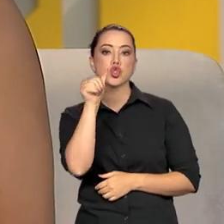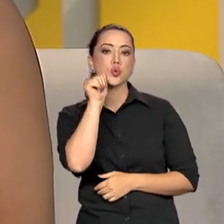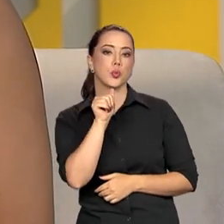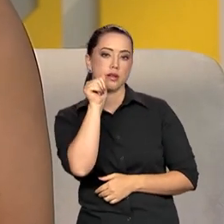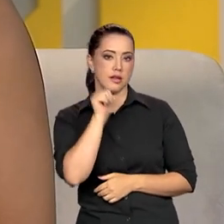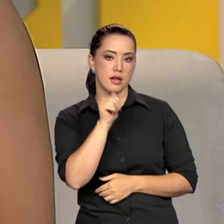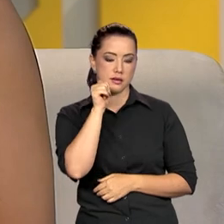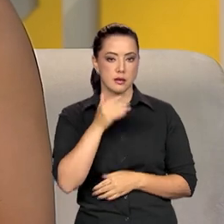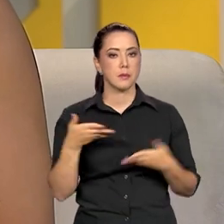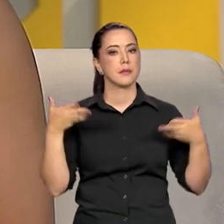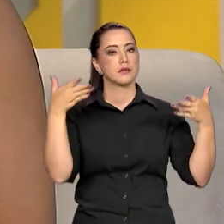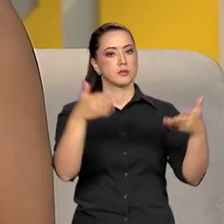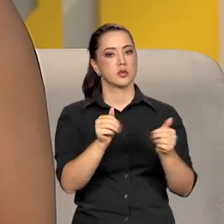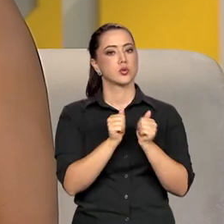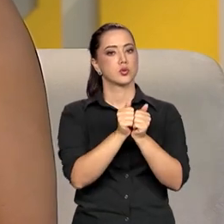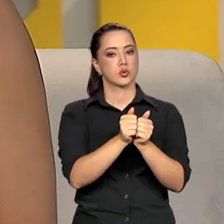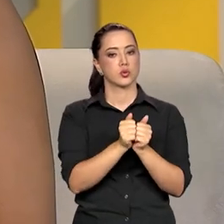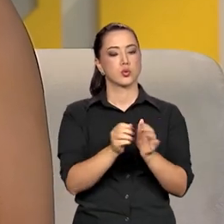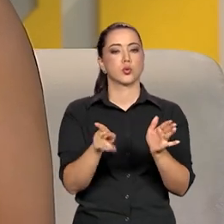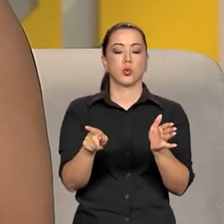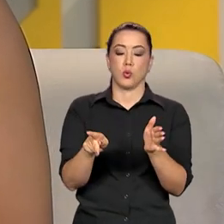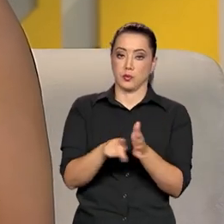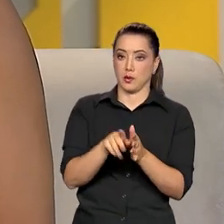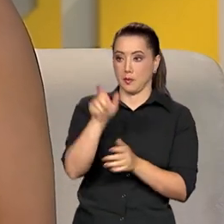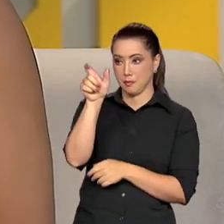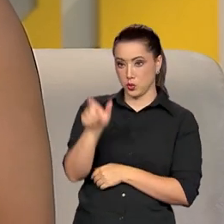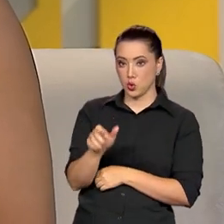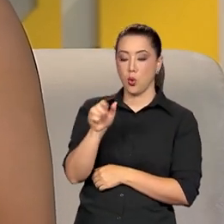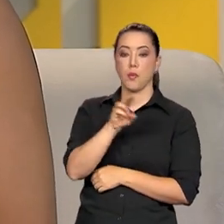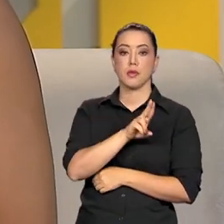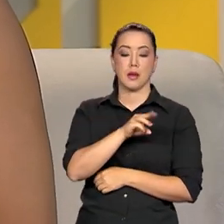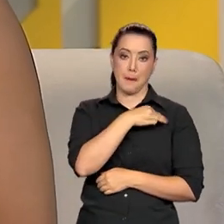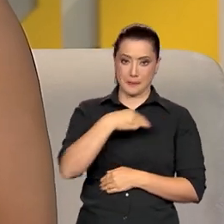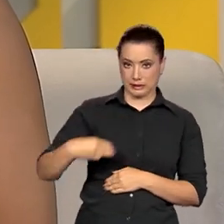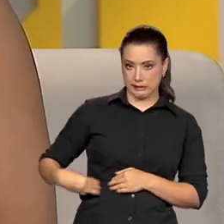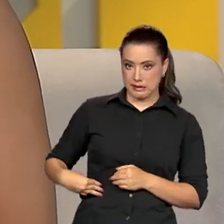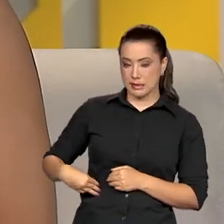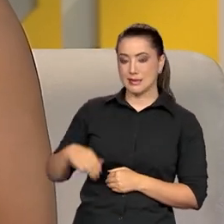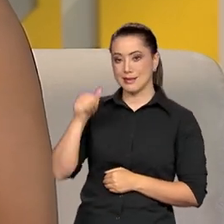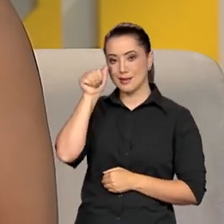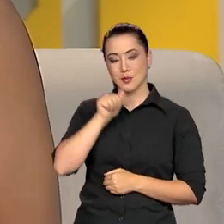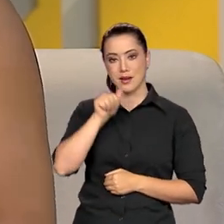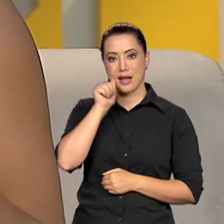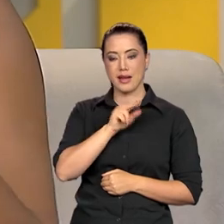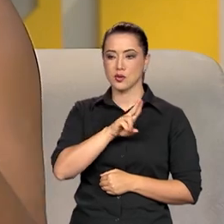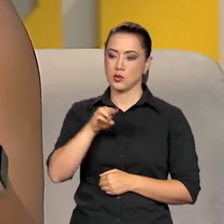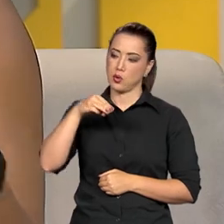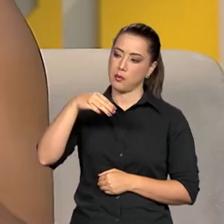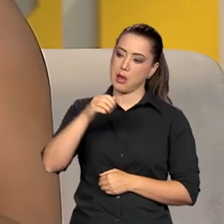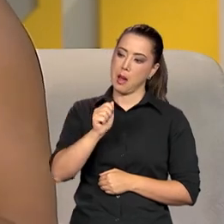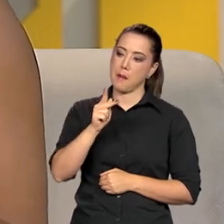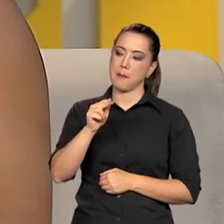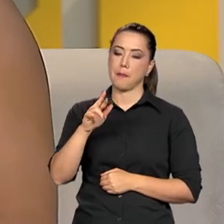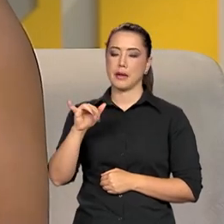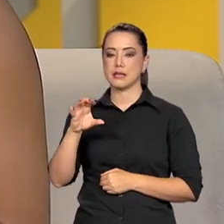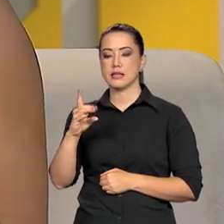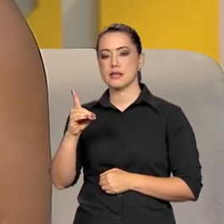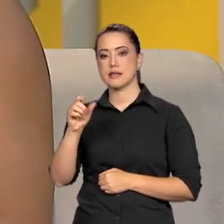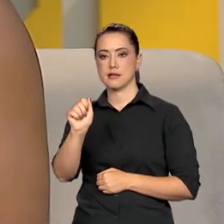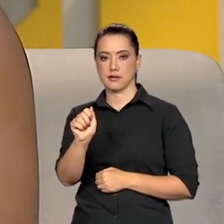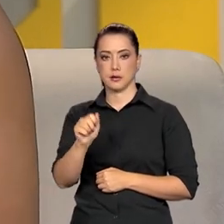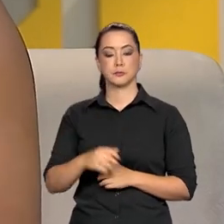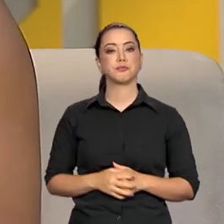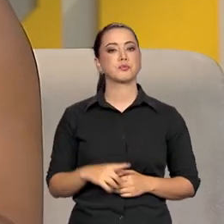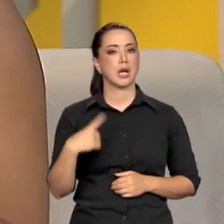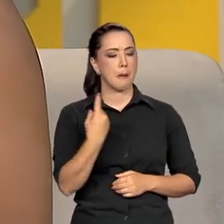ali participando com a própria Aparecida Gonçalves, que hoje vem a ser a ministra das mulheres, mas a gente também estava sempre ali trabalhando já